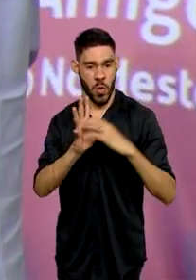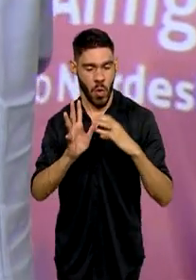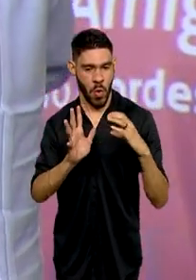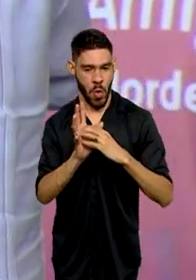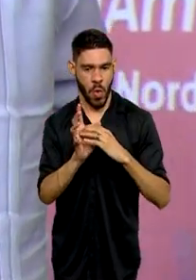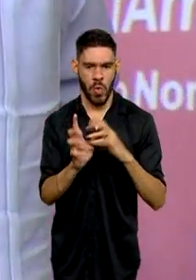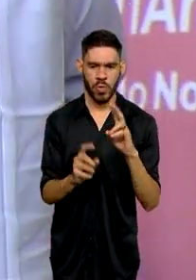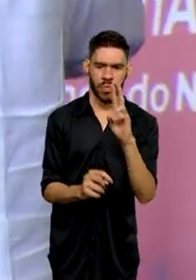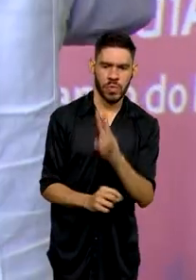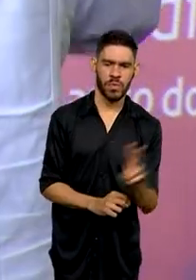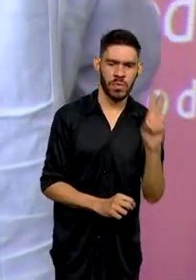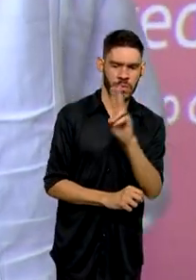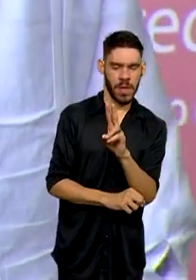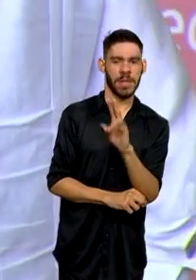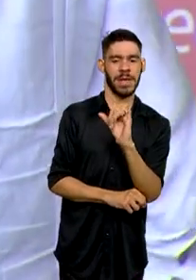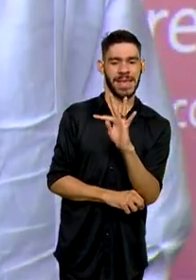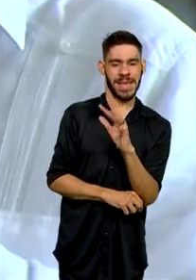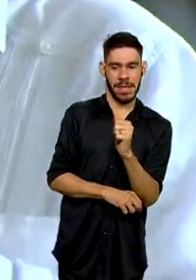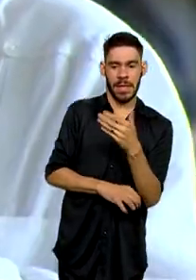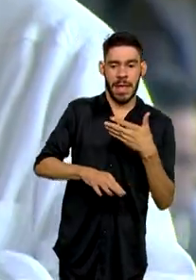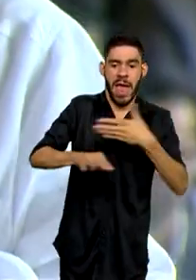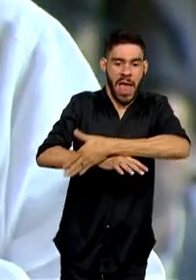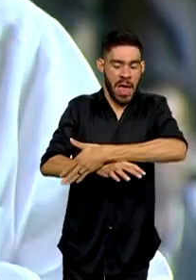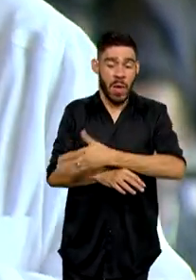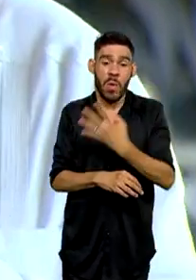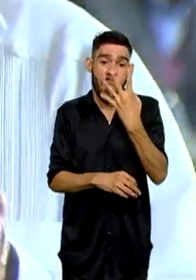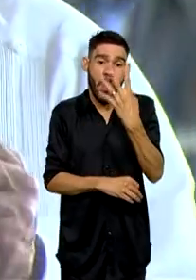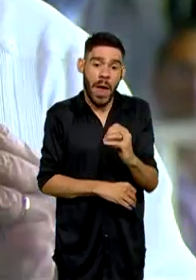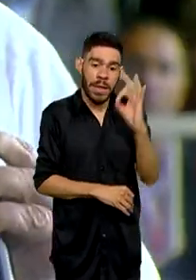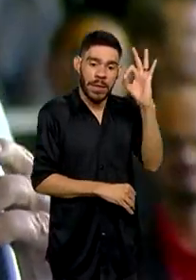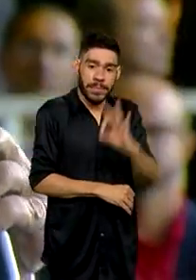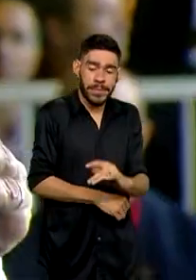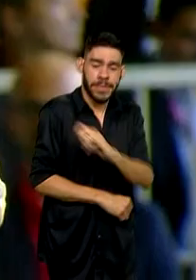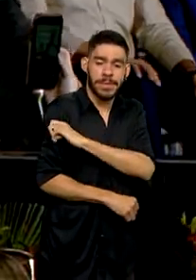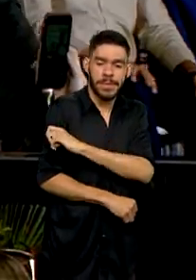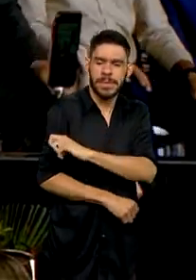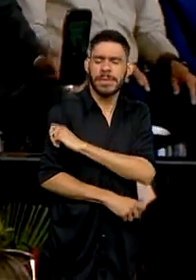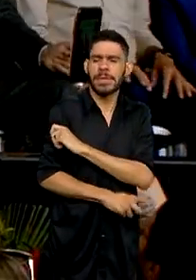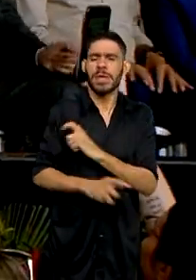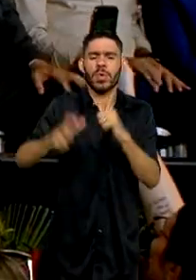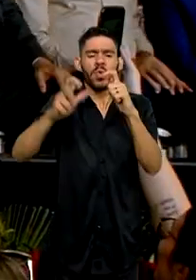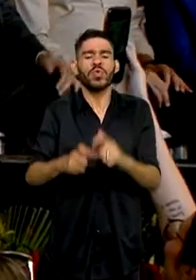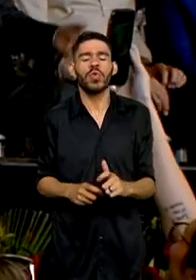vestibular para a Impuíta, 40% dos alunos são aqui do Ceará.